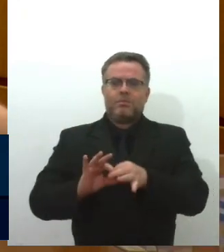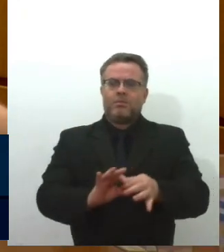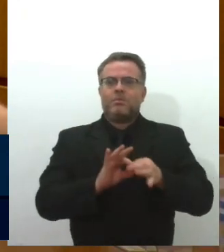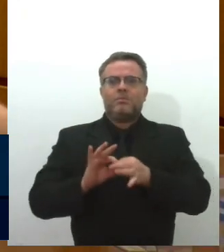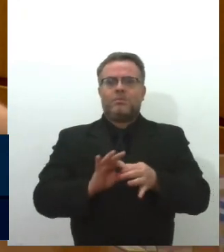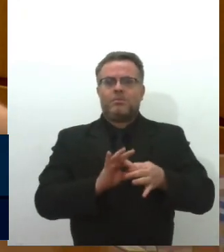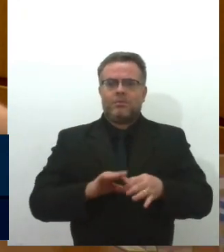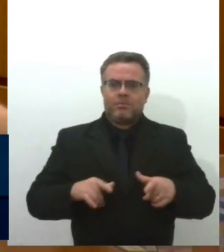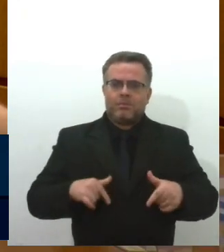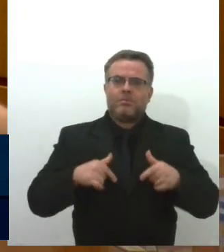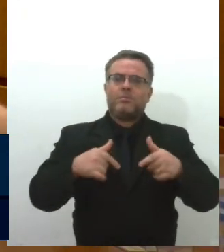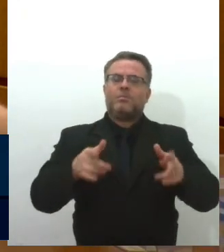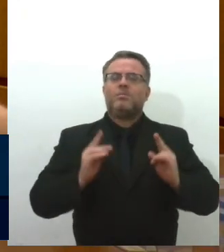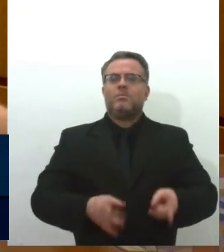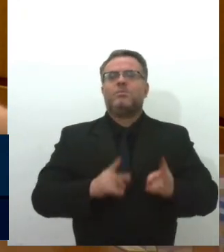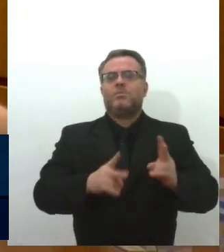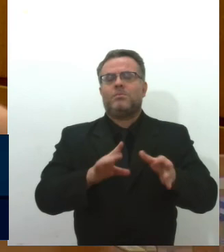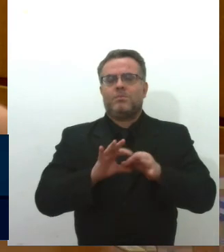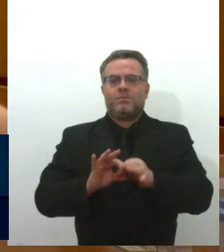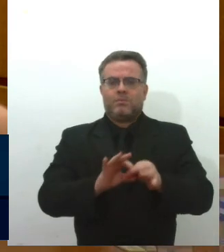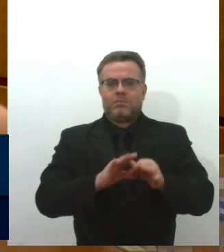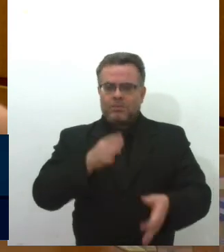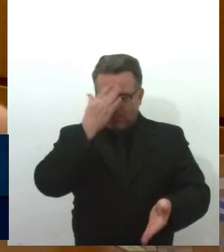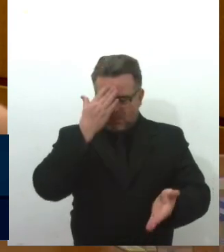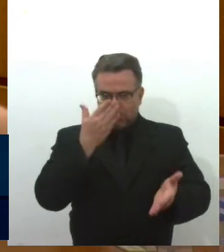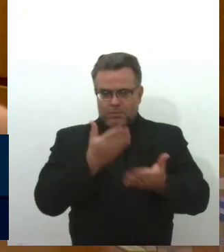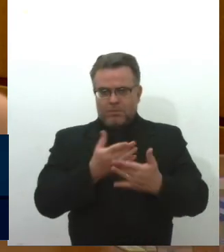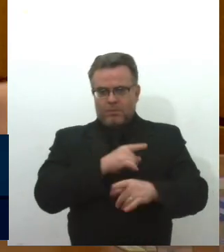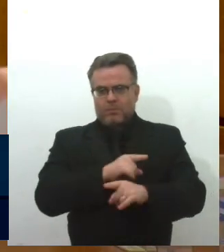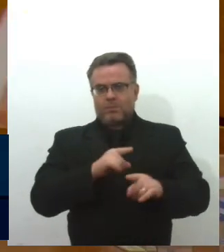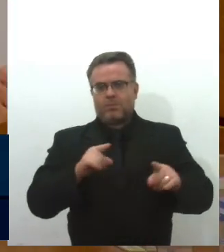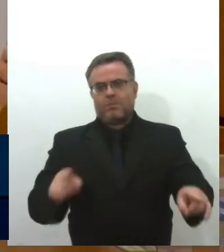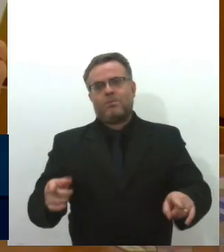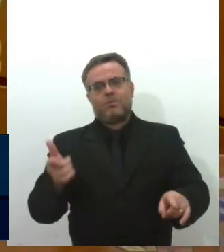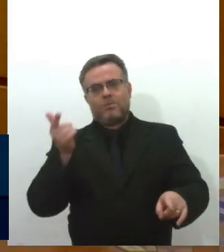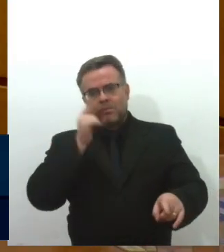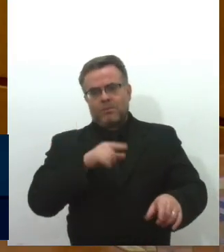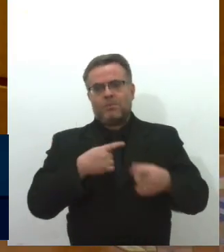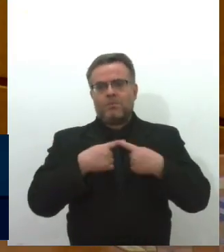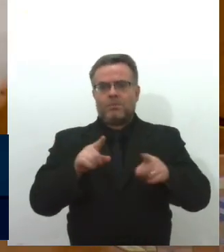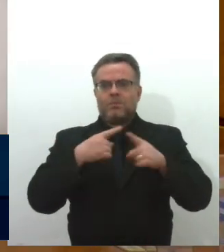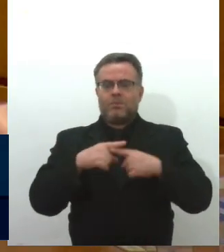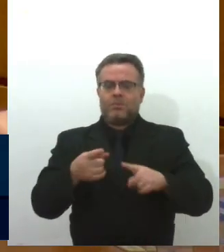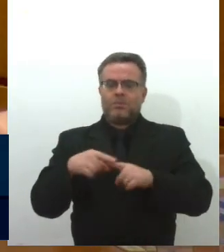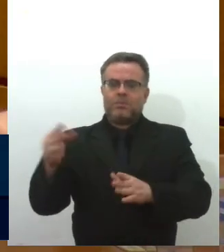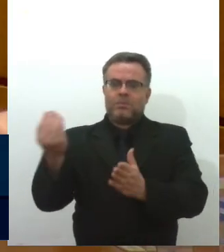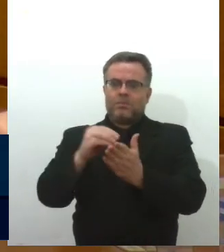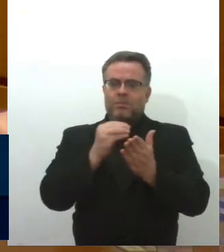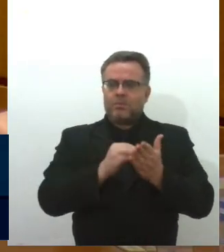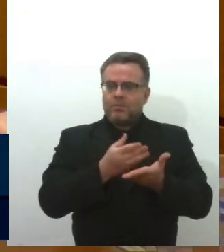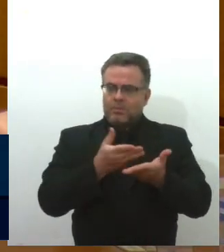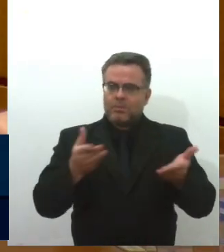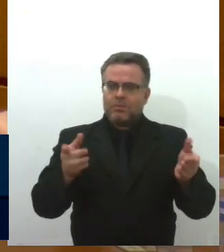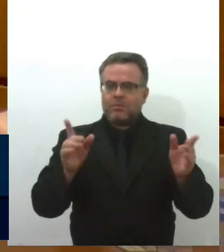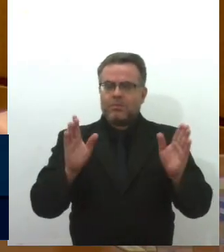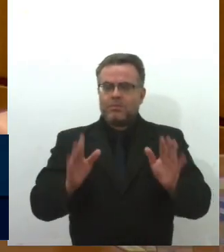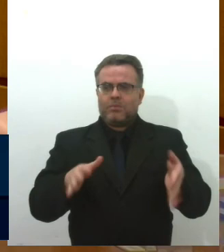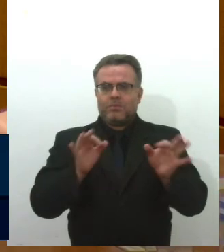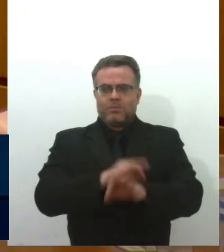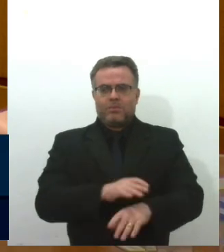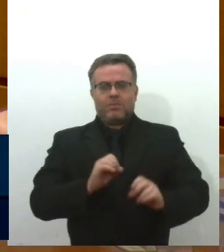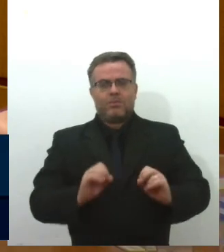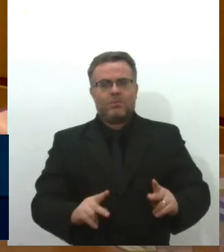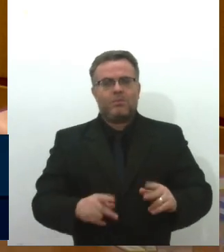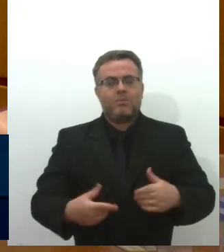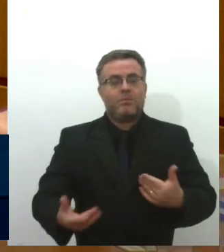casa precisa somar, eu tenho certeza que todos aqui recebem a mesma reclamação. É justo cobrar mais caro para um serviço que não está